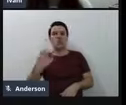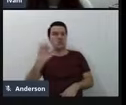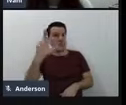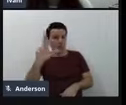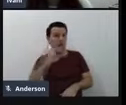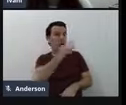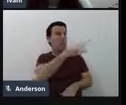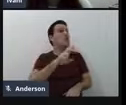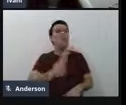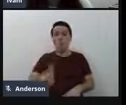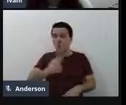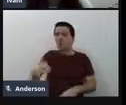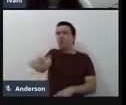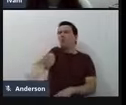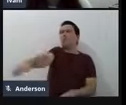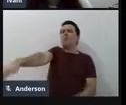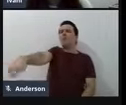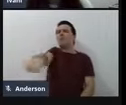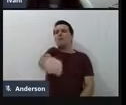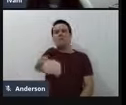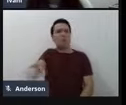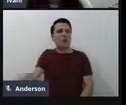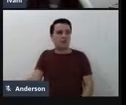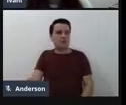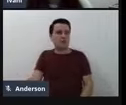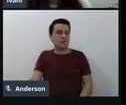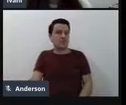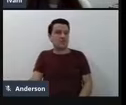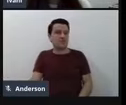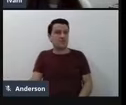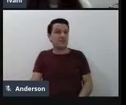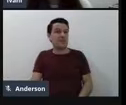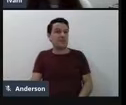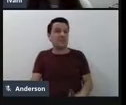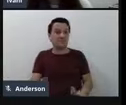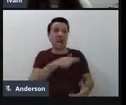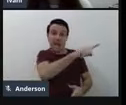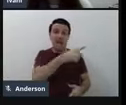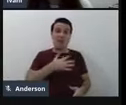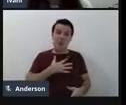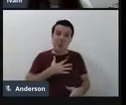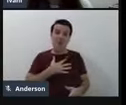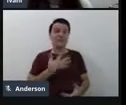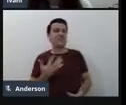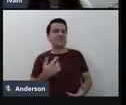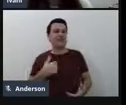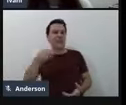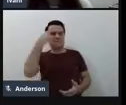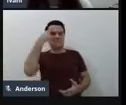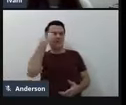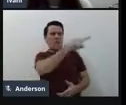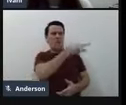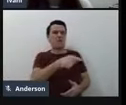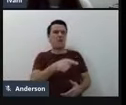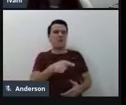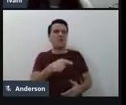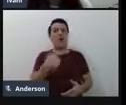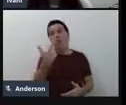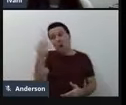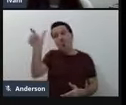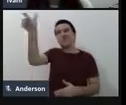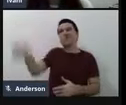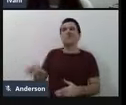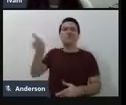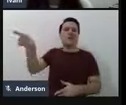suposição que eu fiz, ele também usará, não, levo engano, né, não usará, ele já sinalizou que ele não usará,